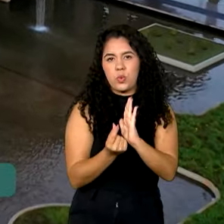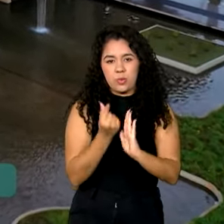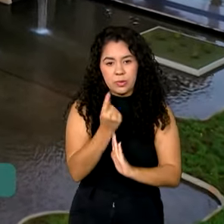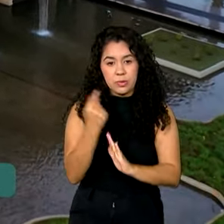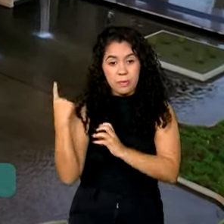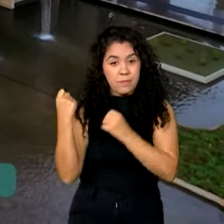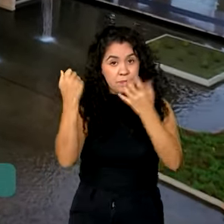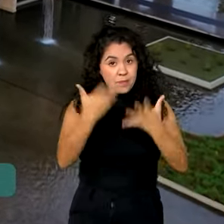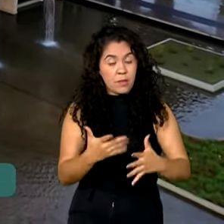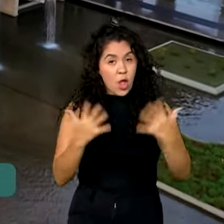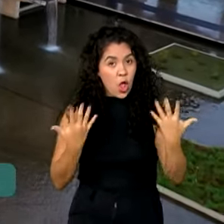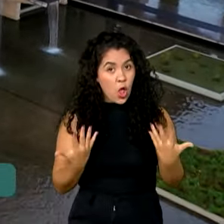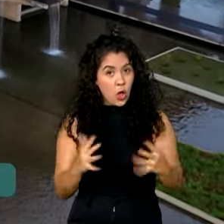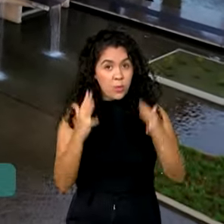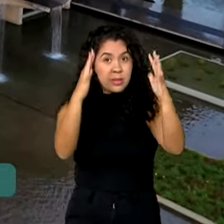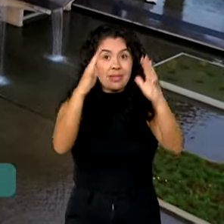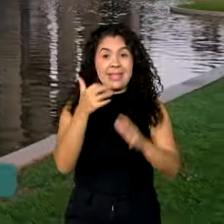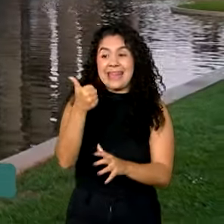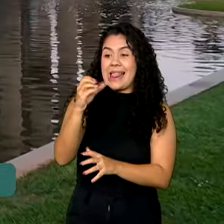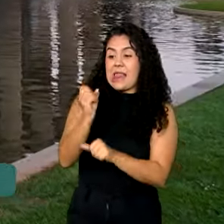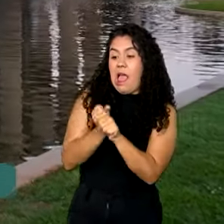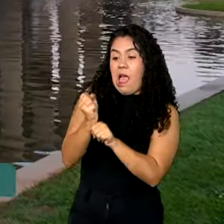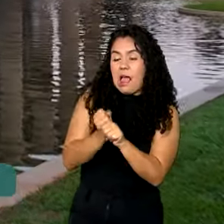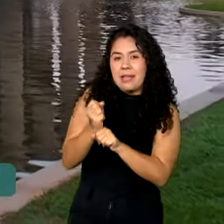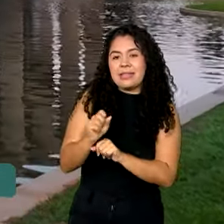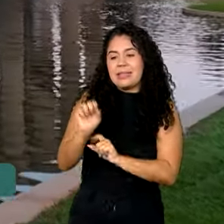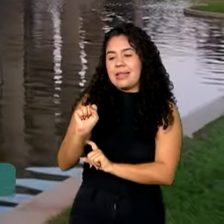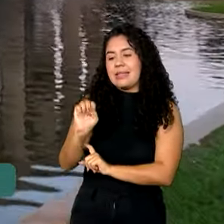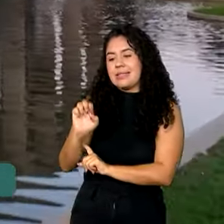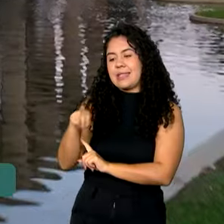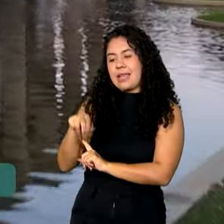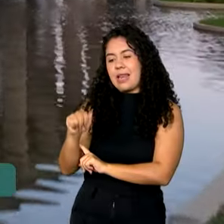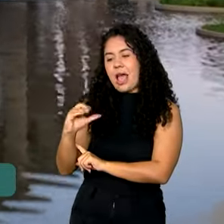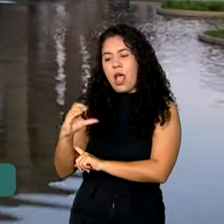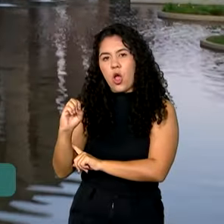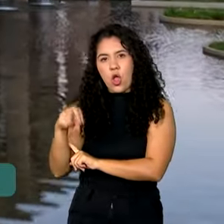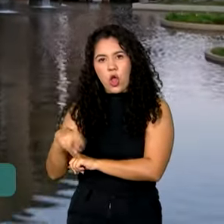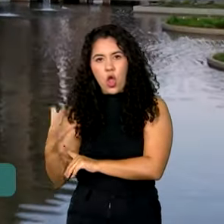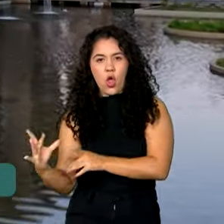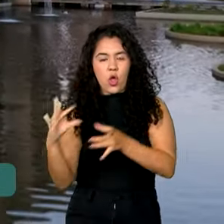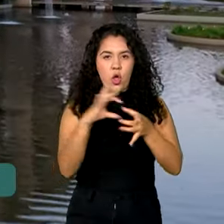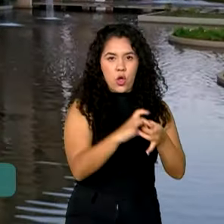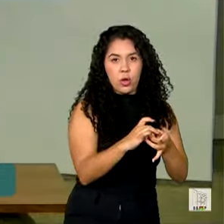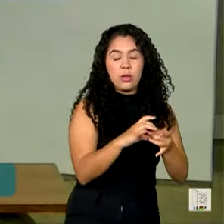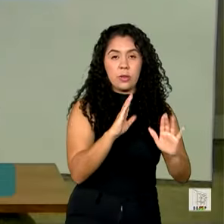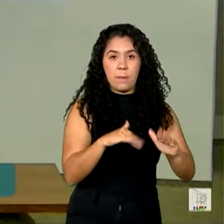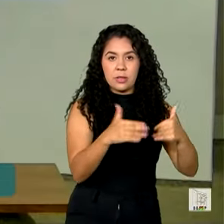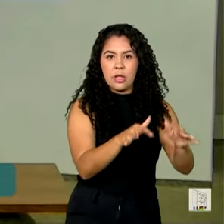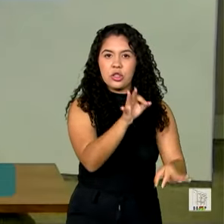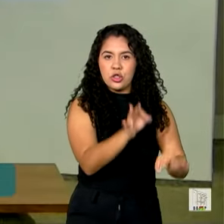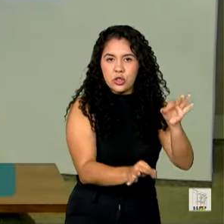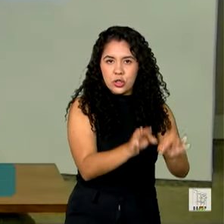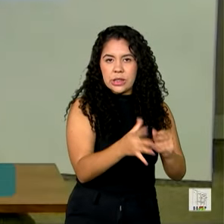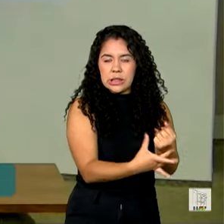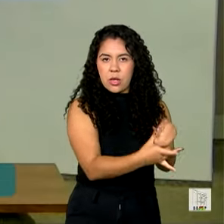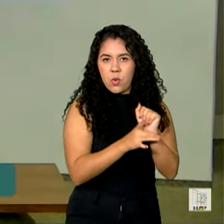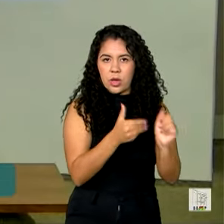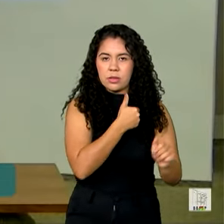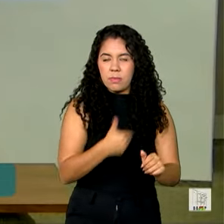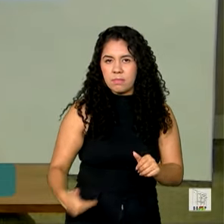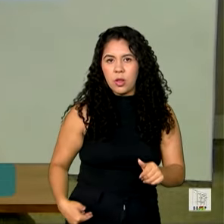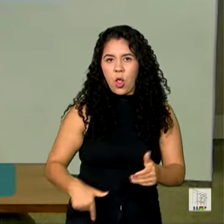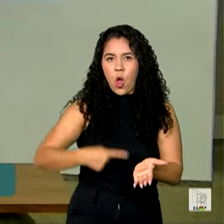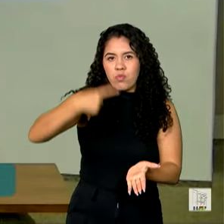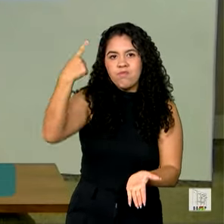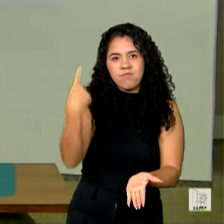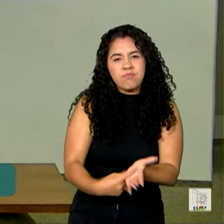comemoração do décimo aniversário, a Senacom, vinculada ao Ministério da Justiça e Segurança Pública, reforçou o compromisso com a